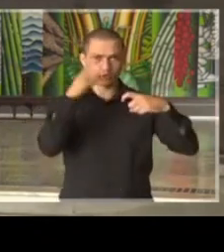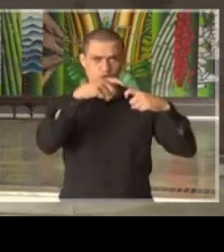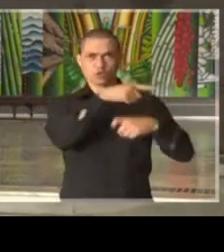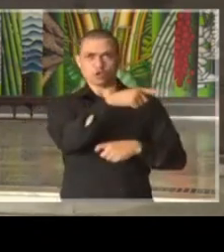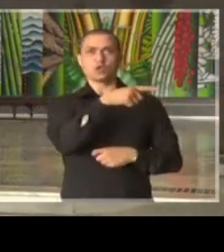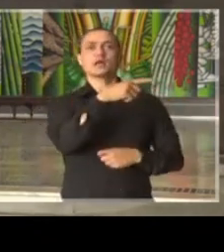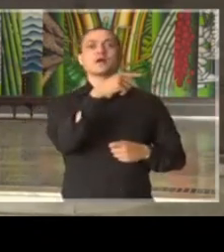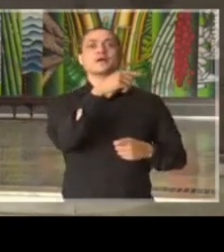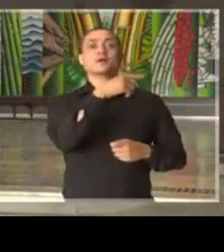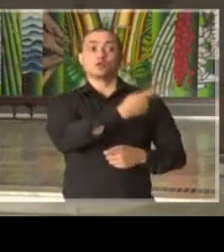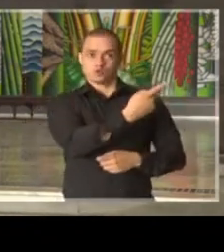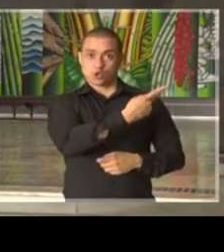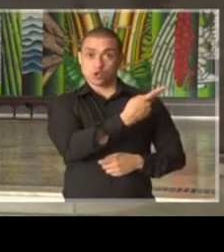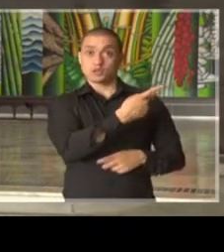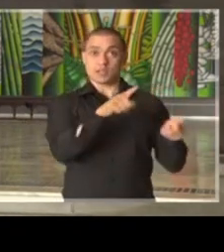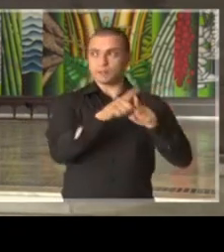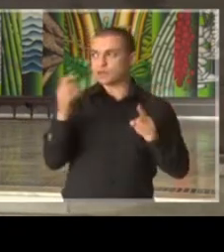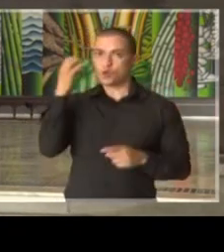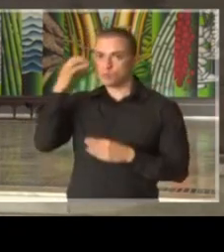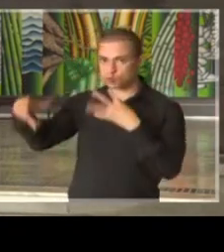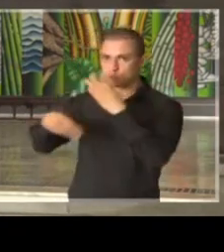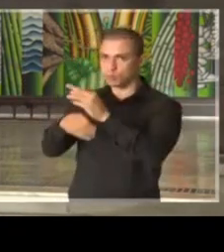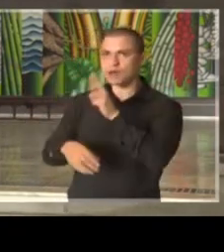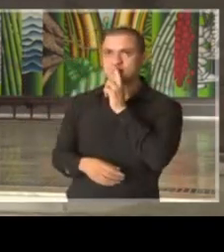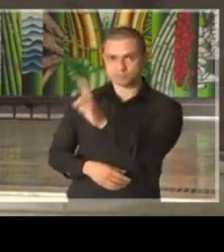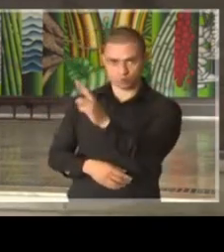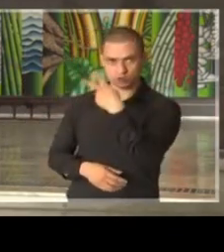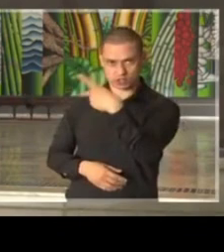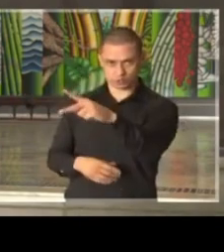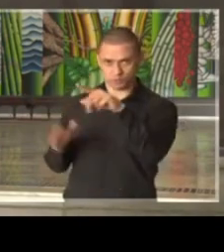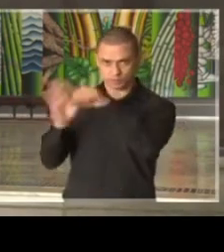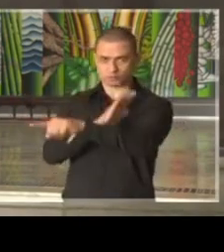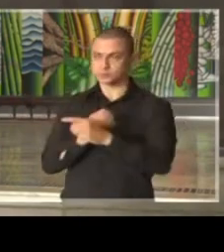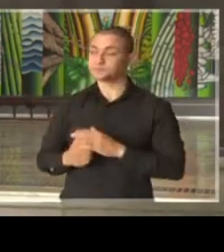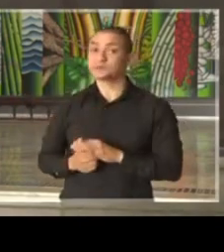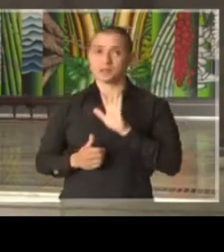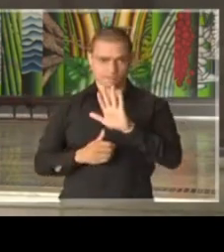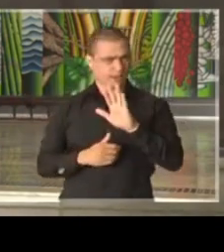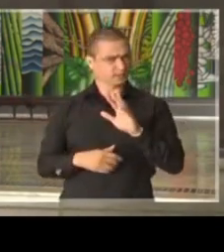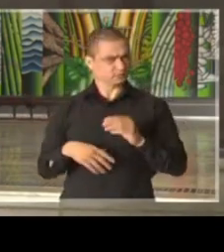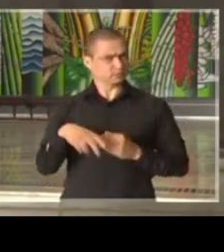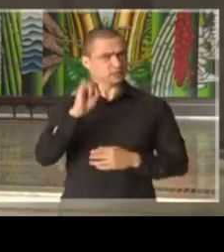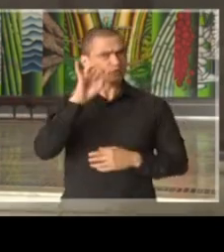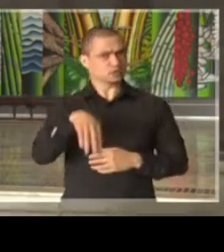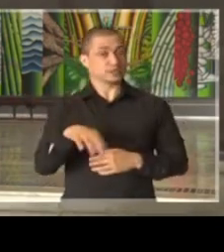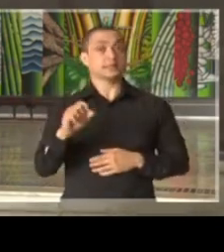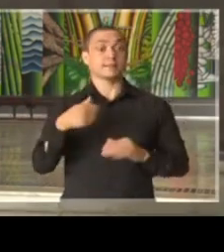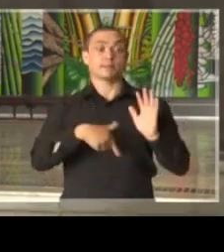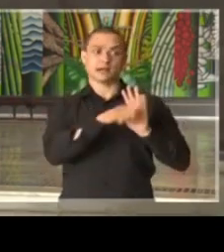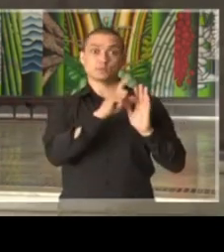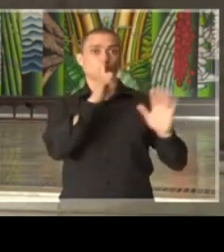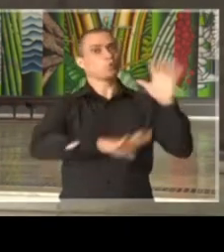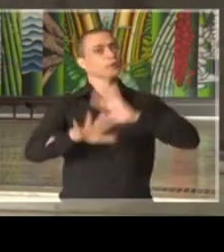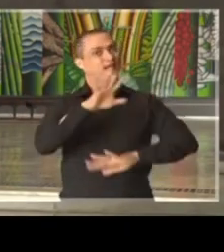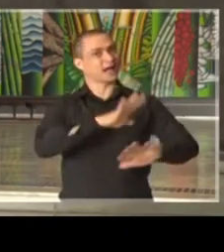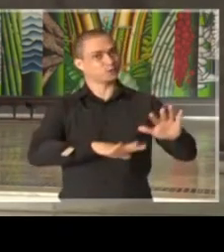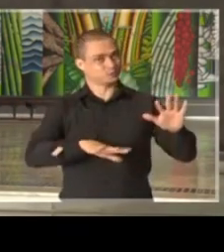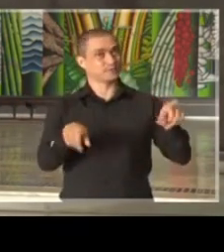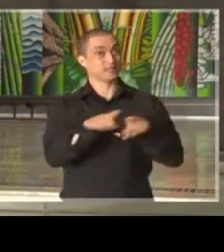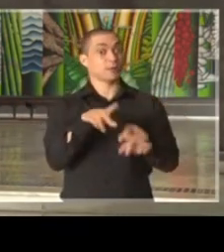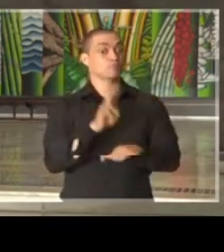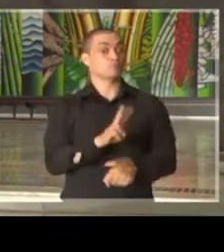Covas, para a resposta, a sua resposta. Mas com sempre muito zelo, cuidado e